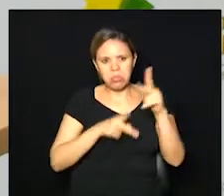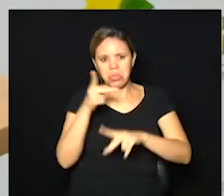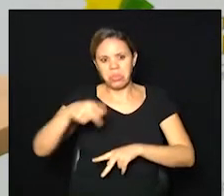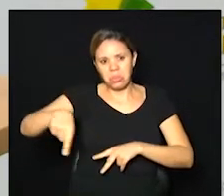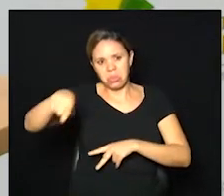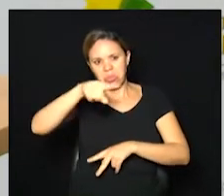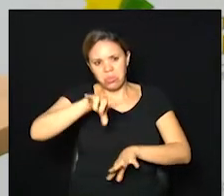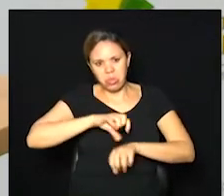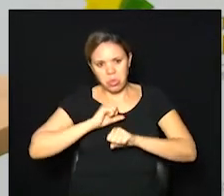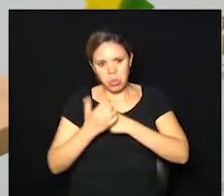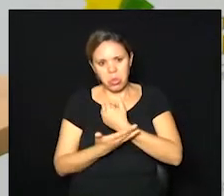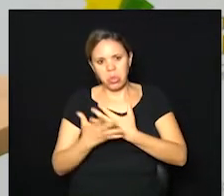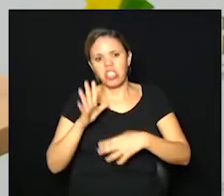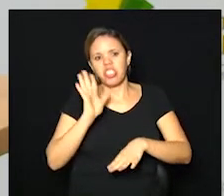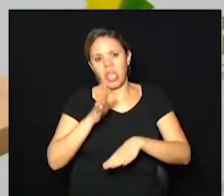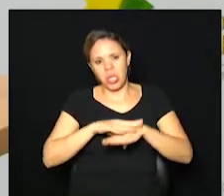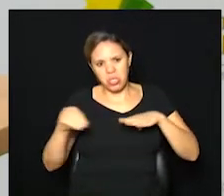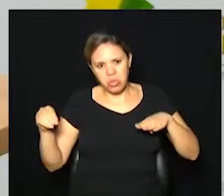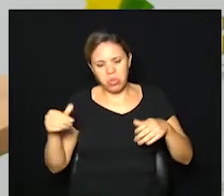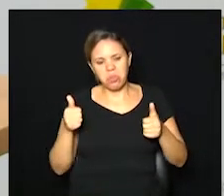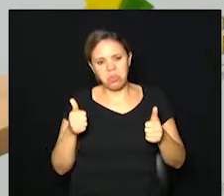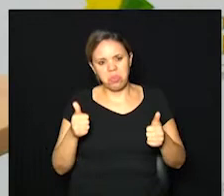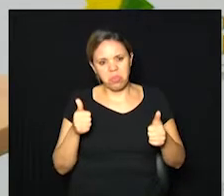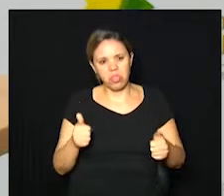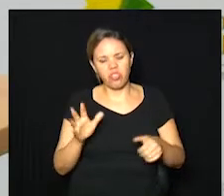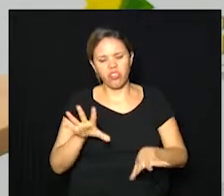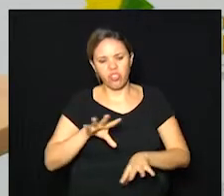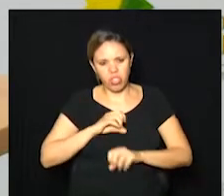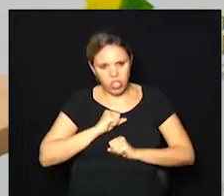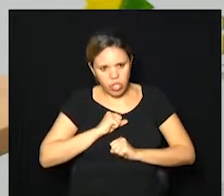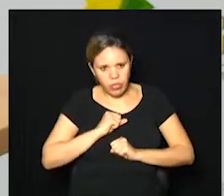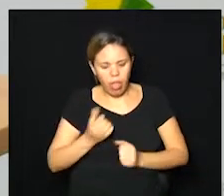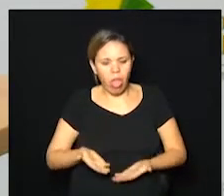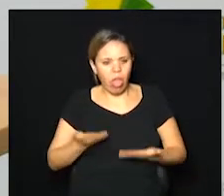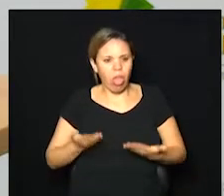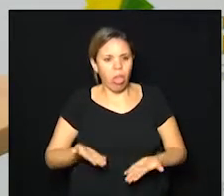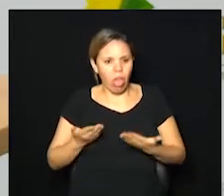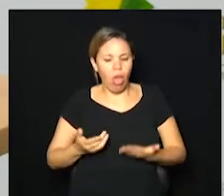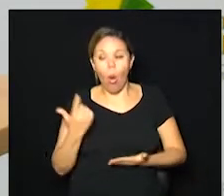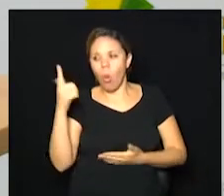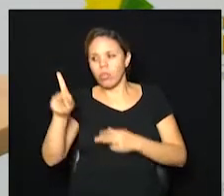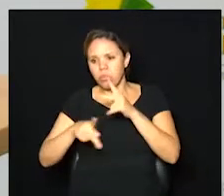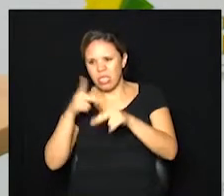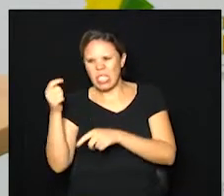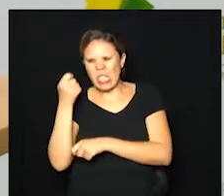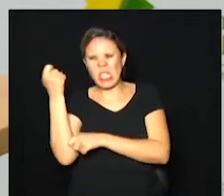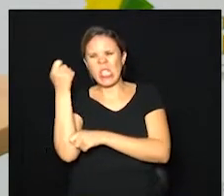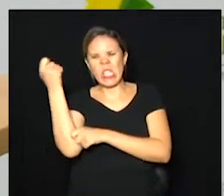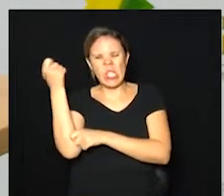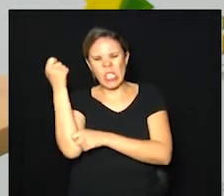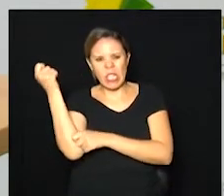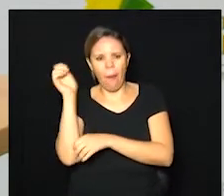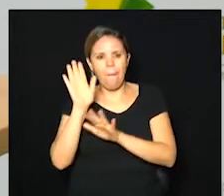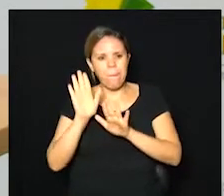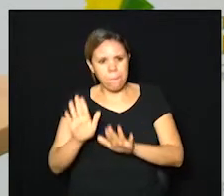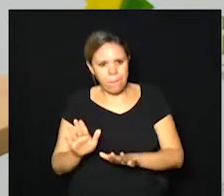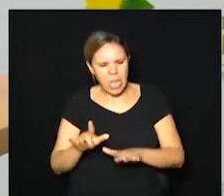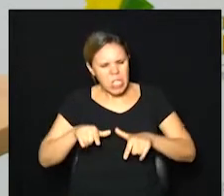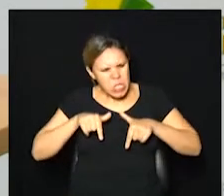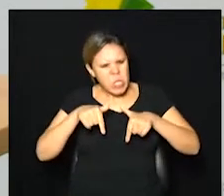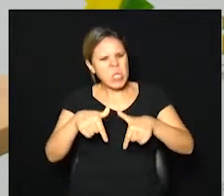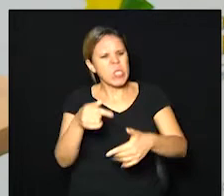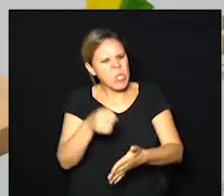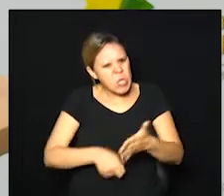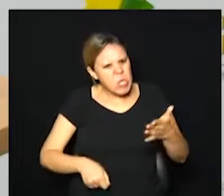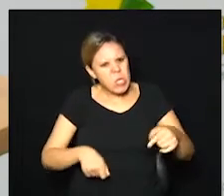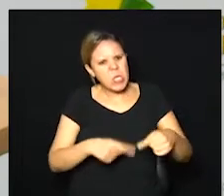Muitas delas tiveram a Covid de forma leve, outras de forma pesada, e enfrentaram